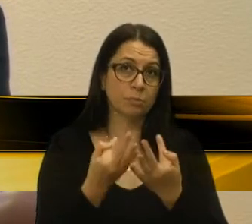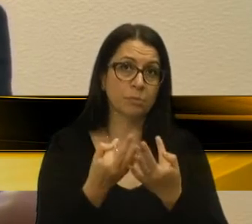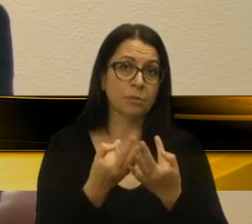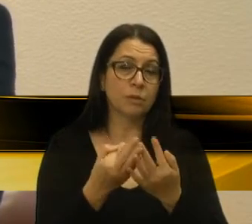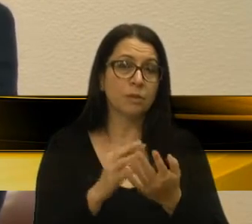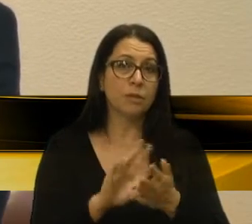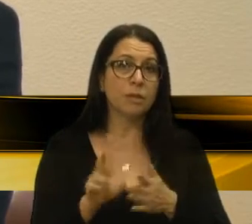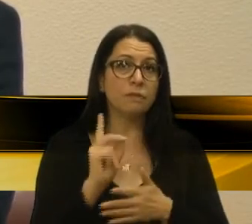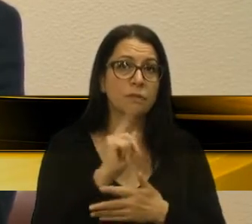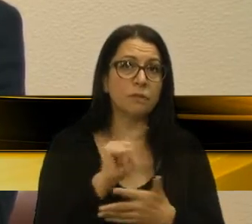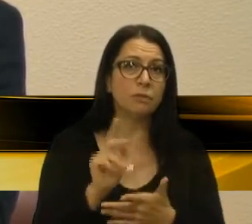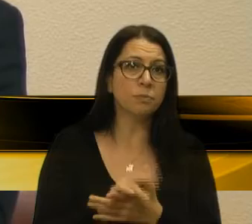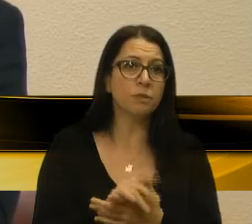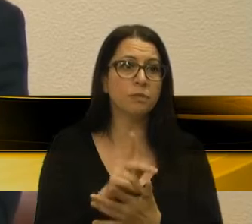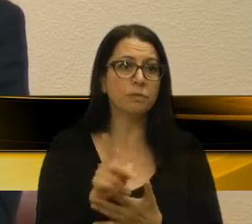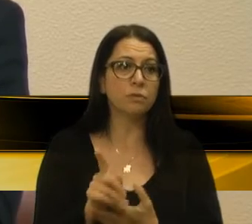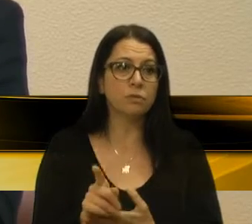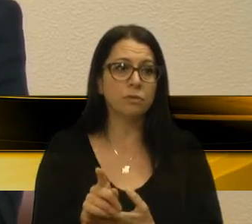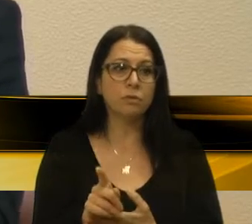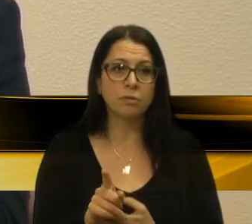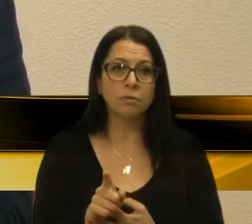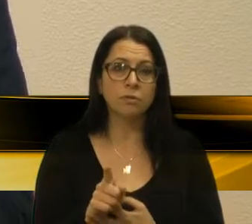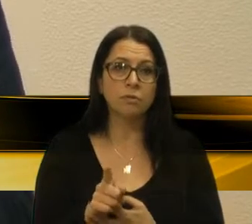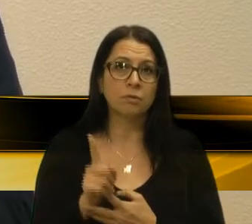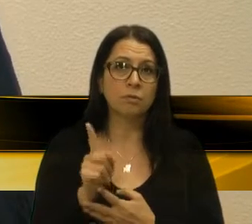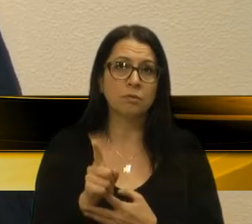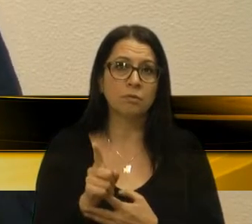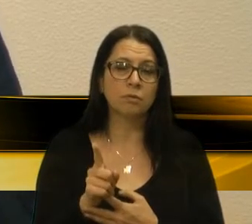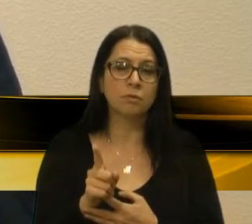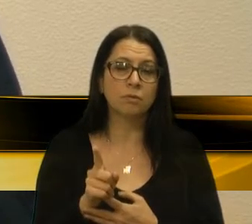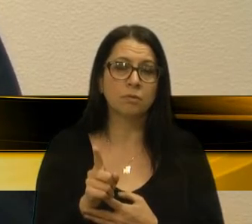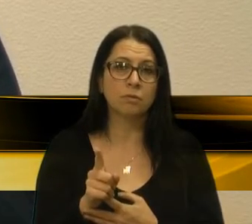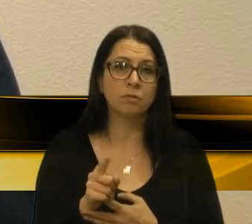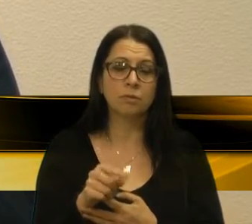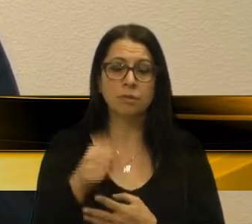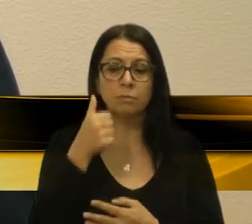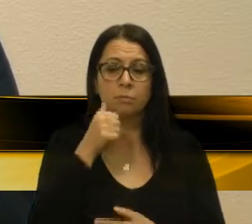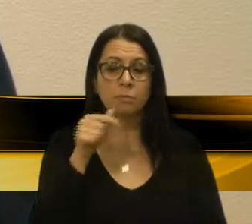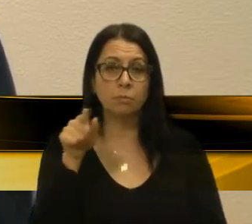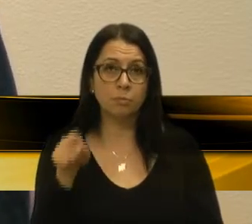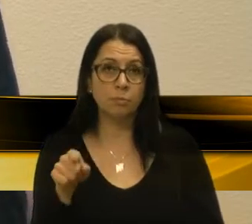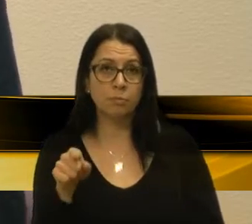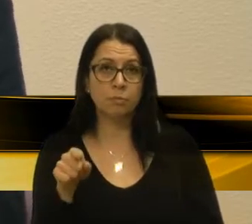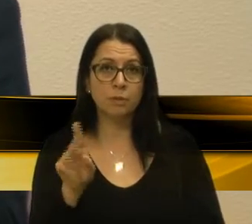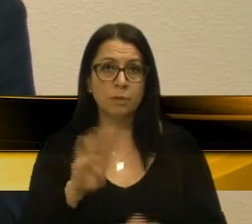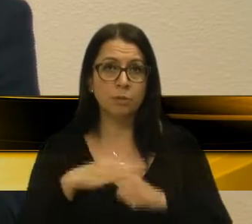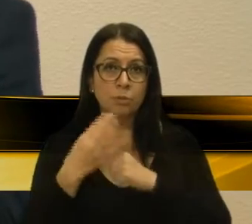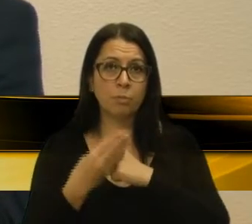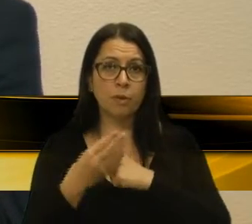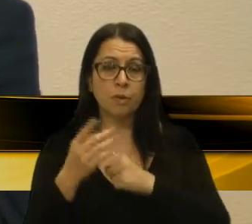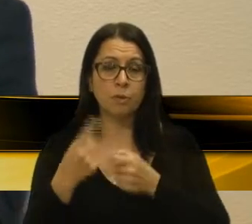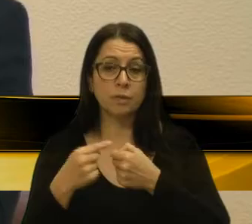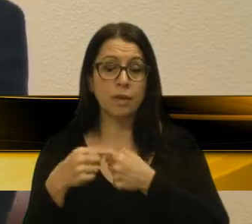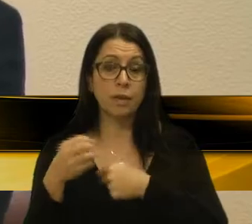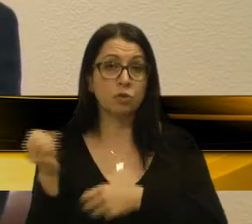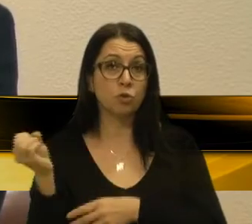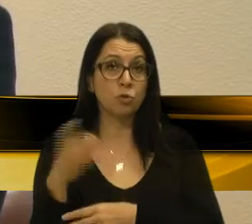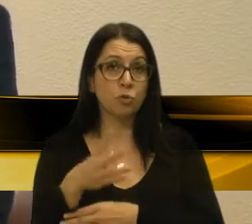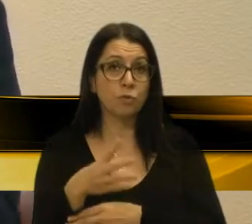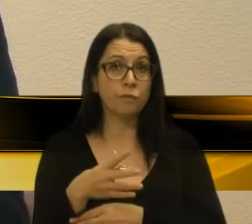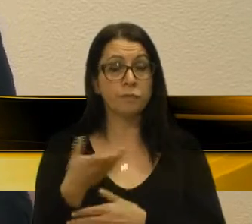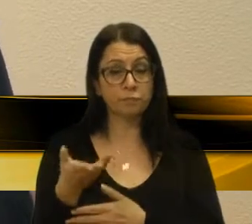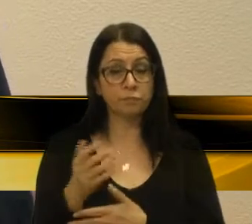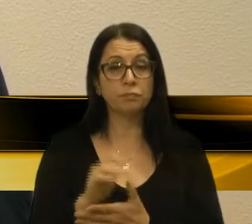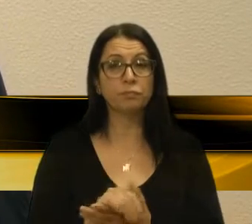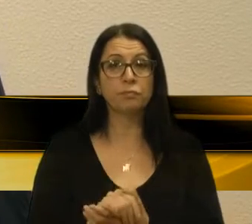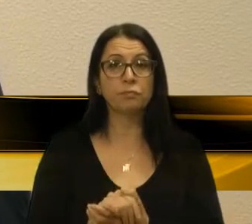processos de atendimento dessa criança. E a Marlene, moradora do bairro Cidade Nova, um quadro